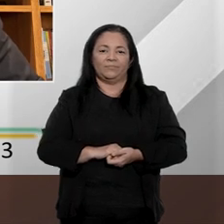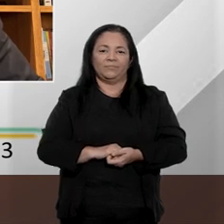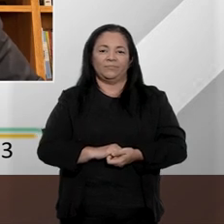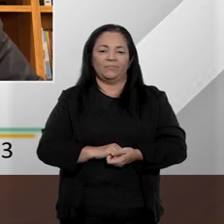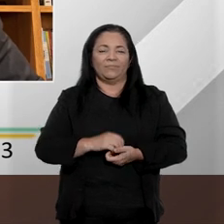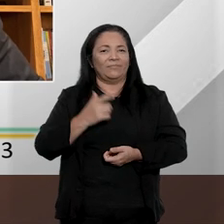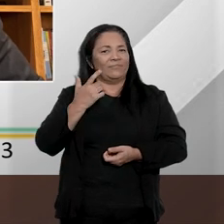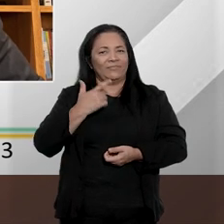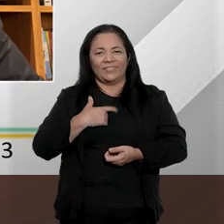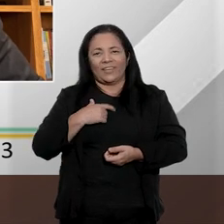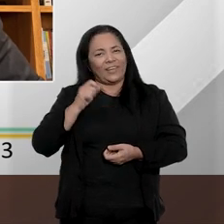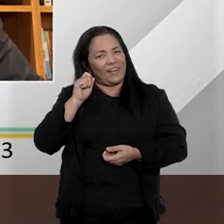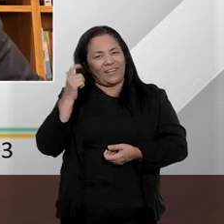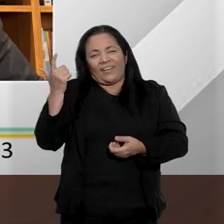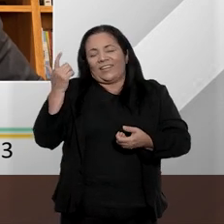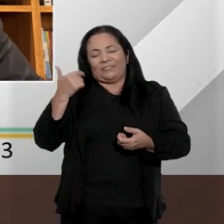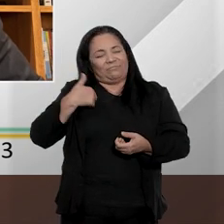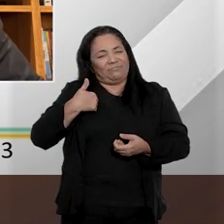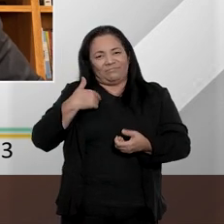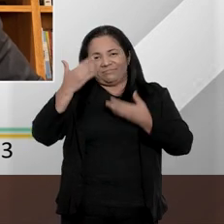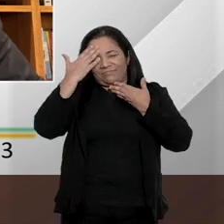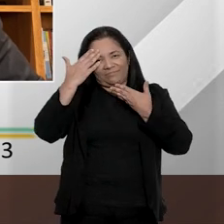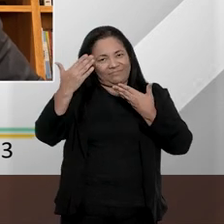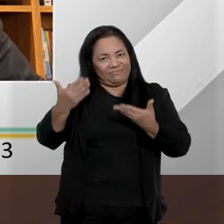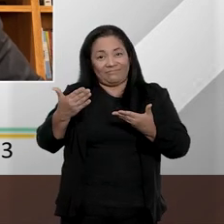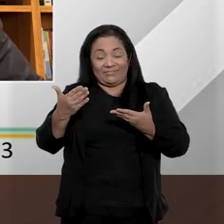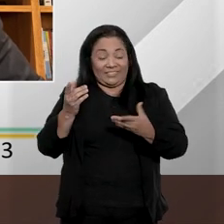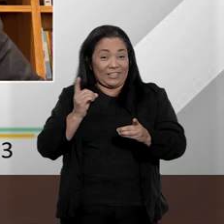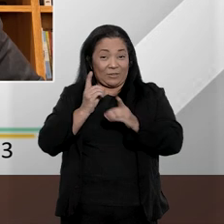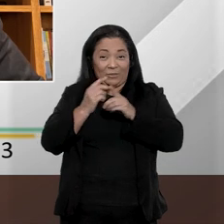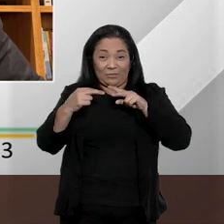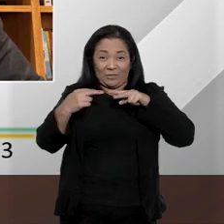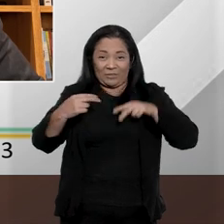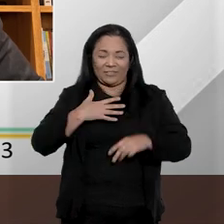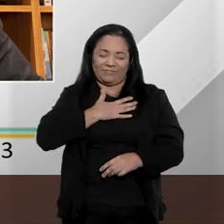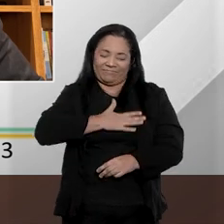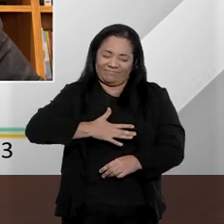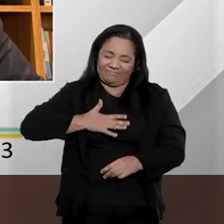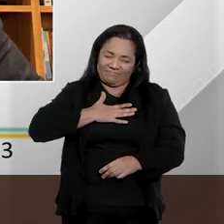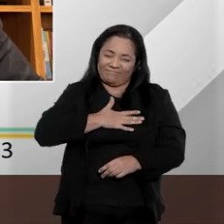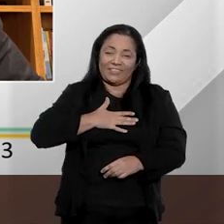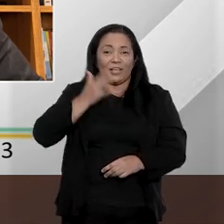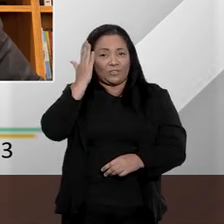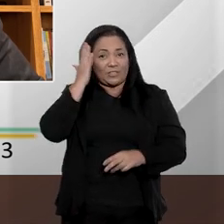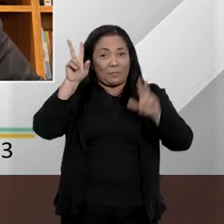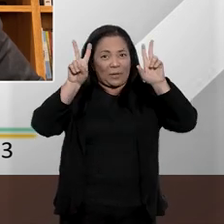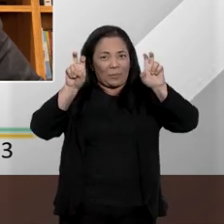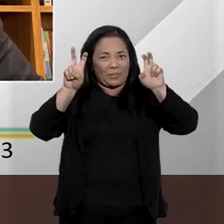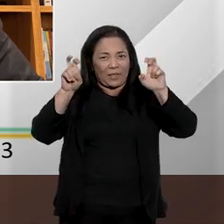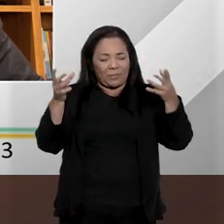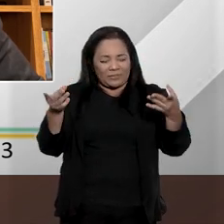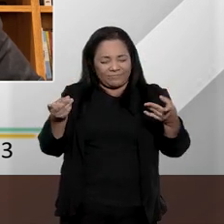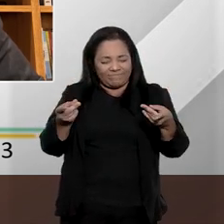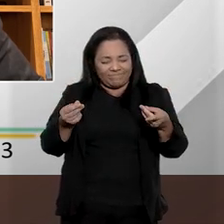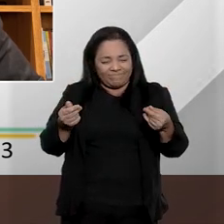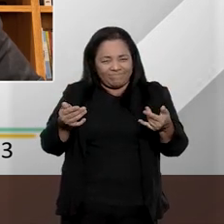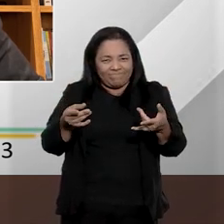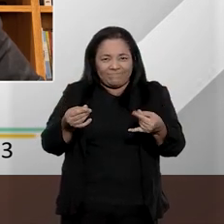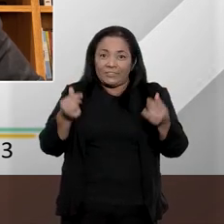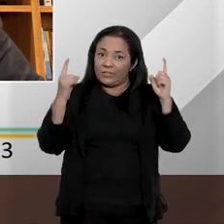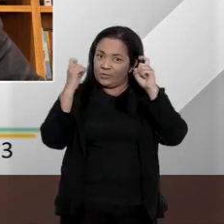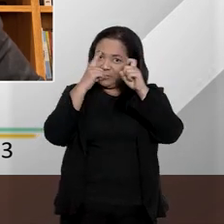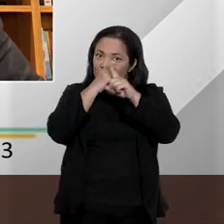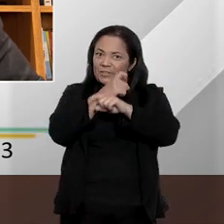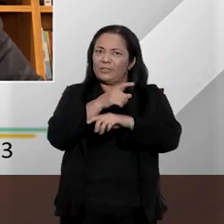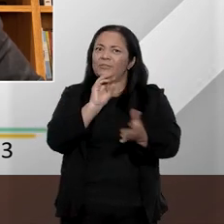Não, sem dúvidas eu que agradeço. Esse encontro foi muito prazeroso, apesar de um tema tão sensível, difícil e com tanta